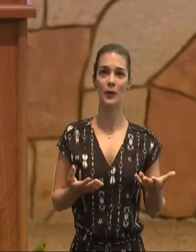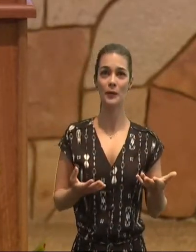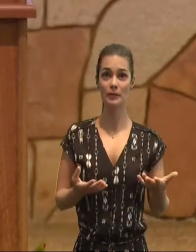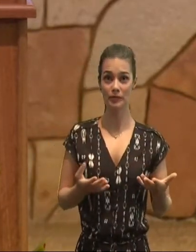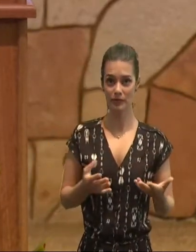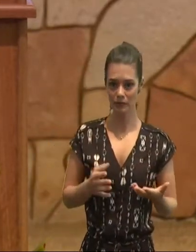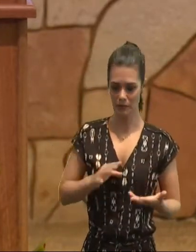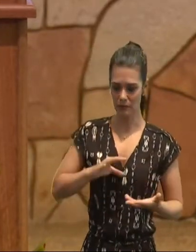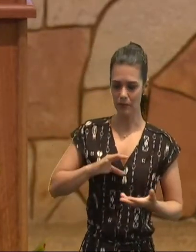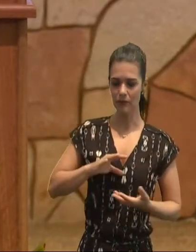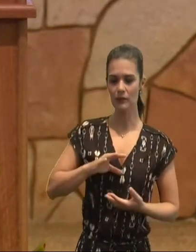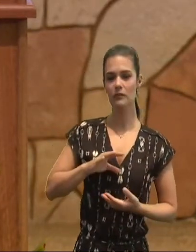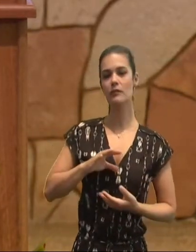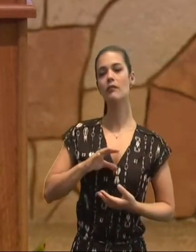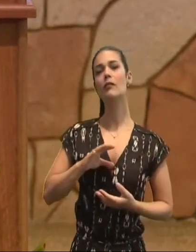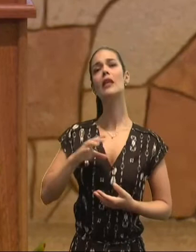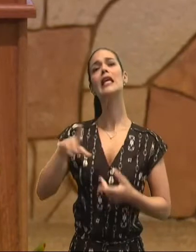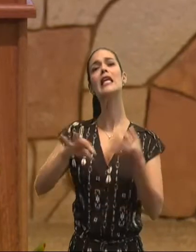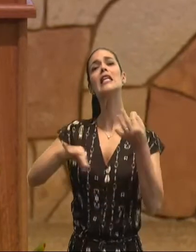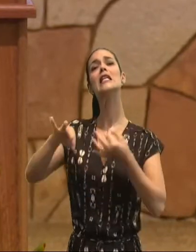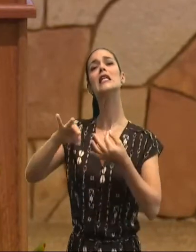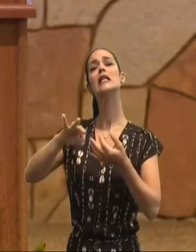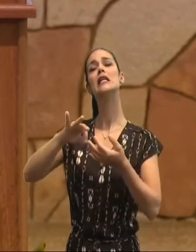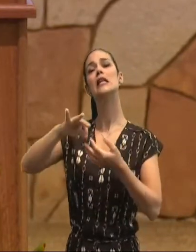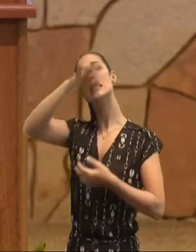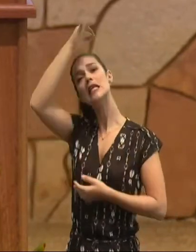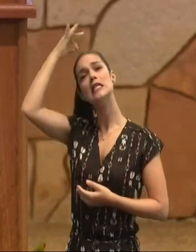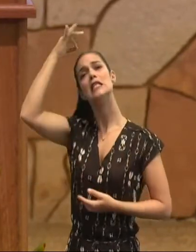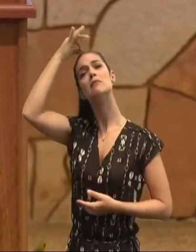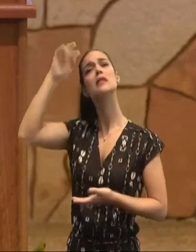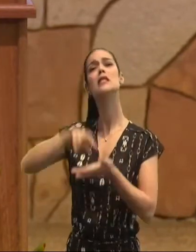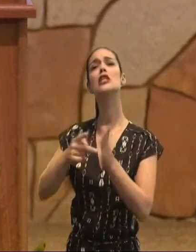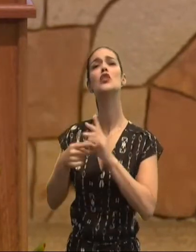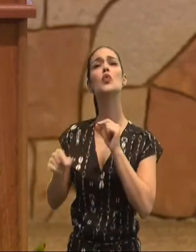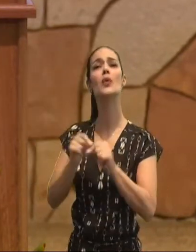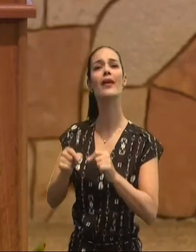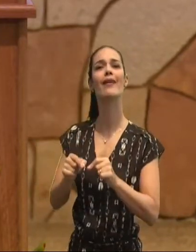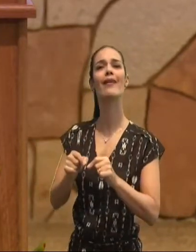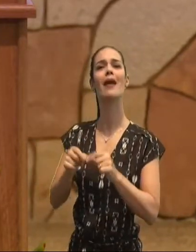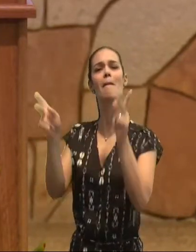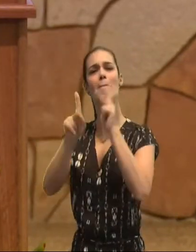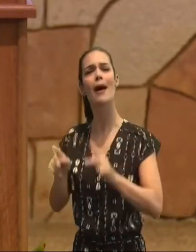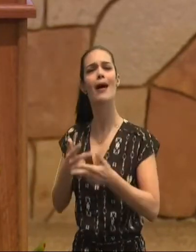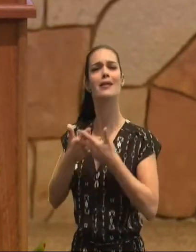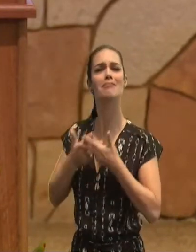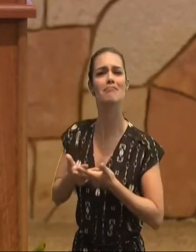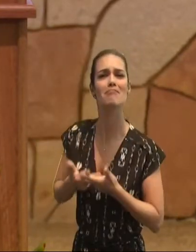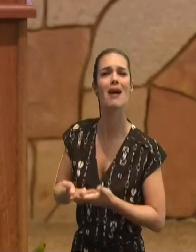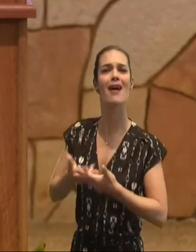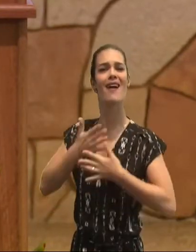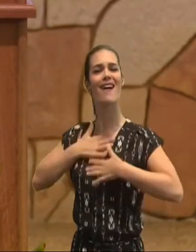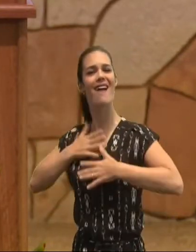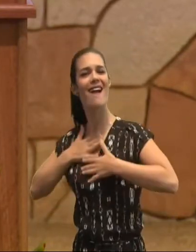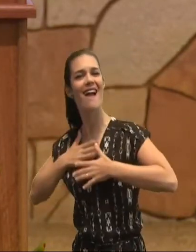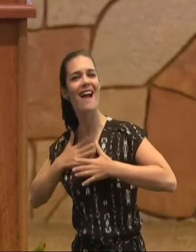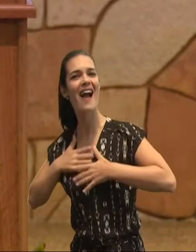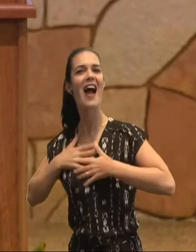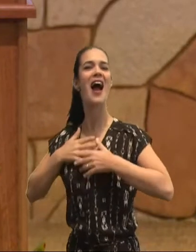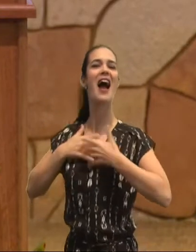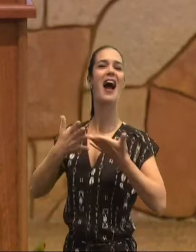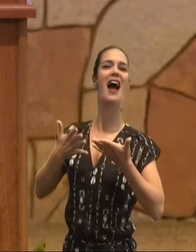Espírito, é, amor, alegria, paz, longanimidade, benignidade, temperança, mansidão,